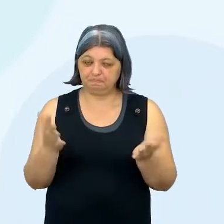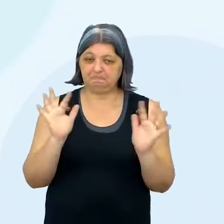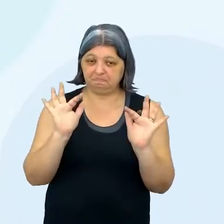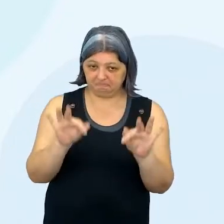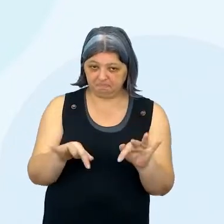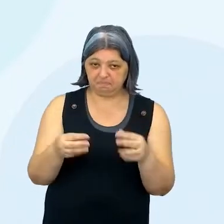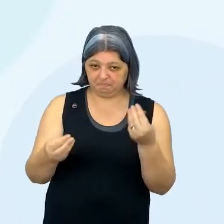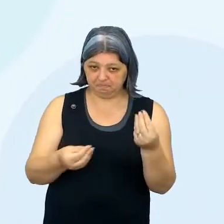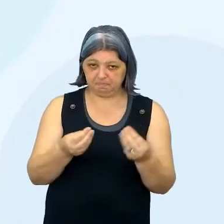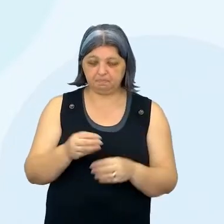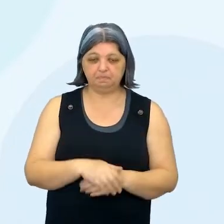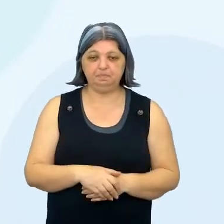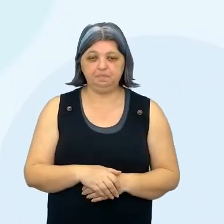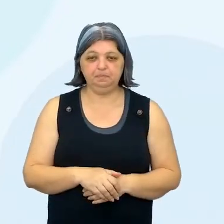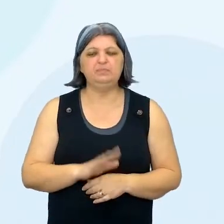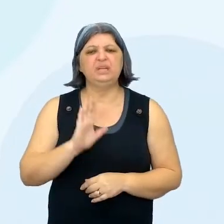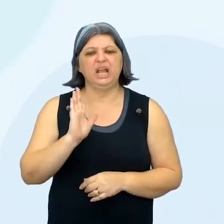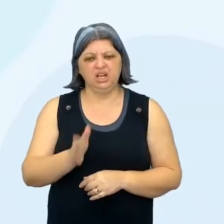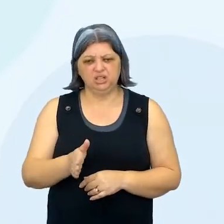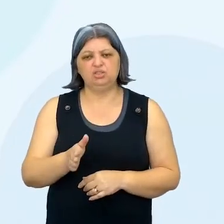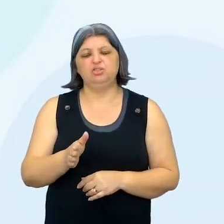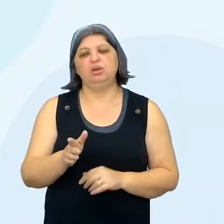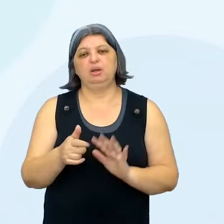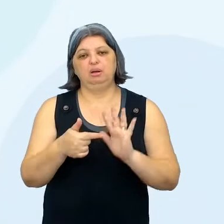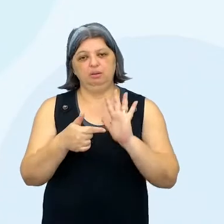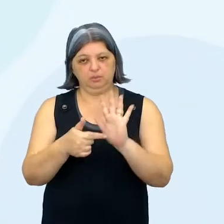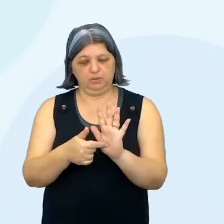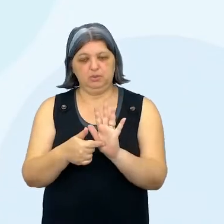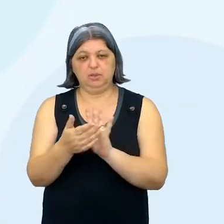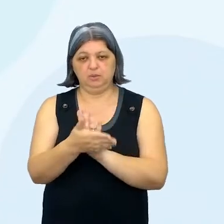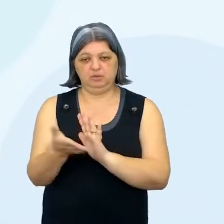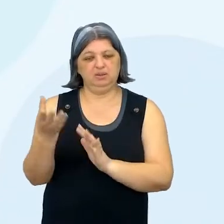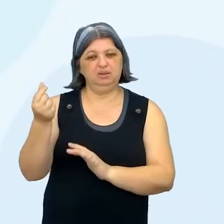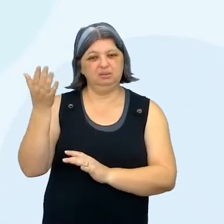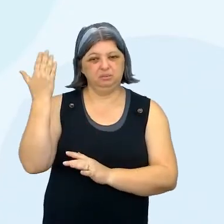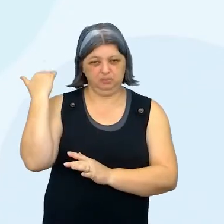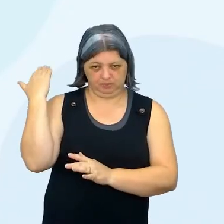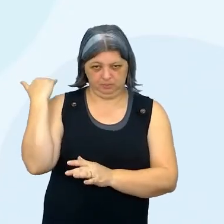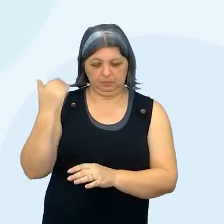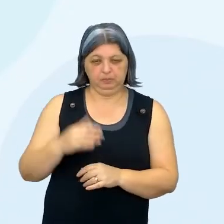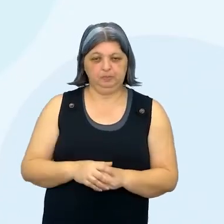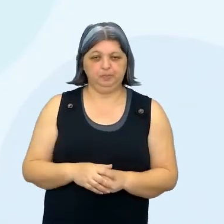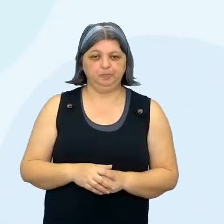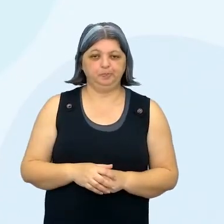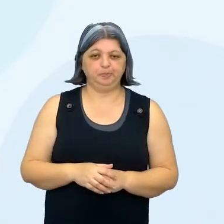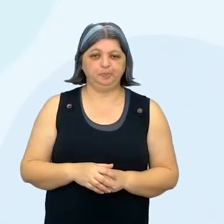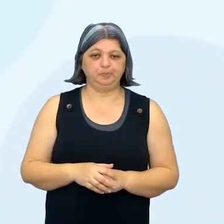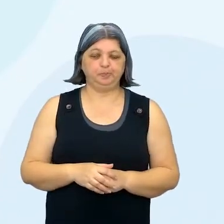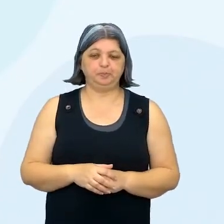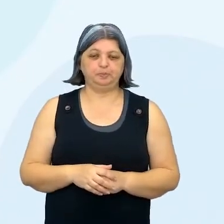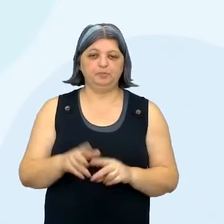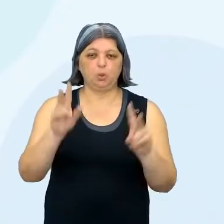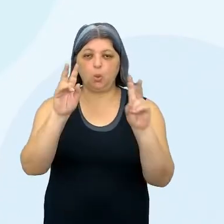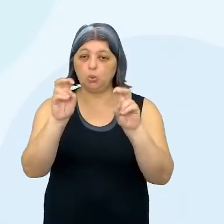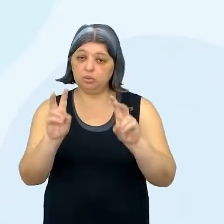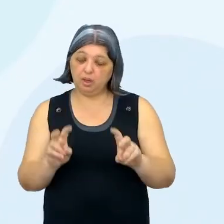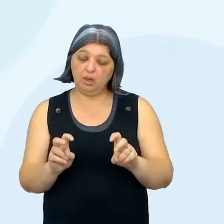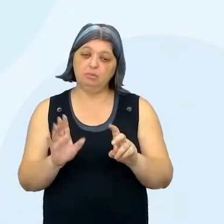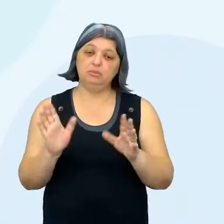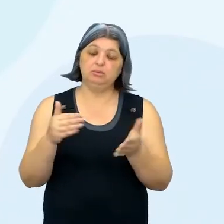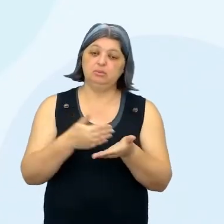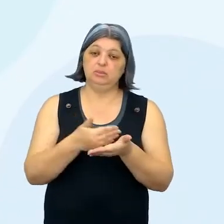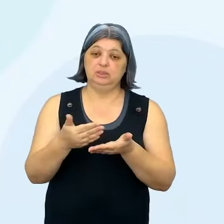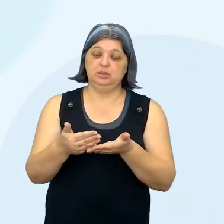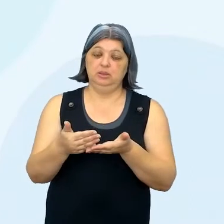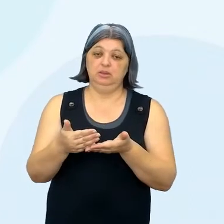esclarecer, a gente já tinha passado para vocês, né, algumas dessas coisas, eu comecei a,